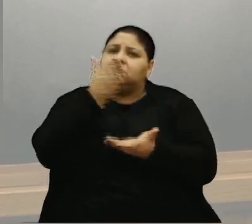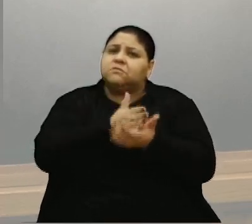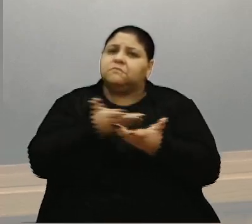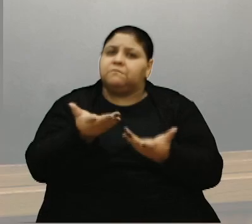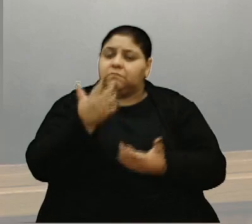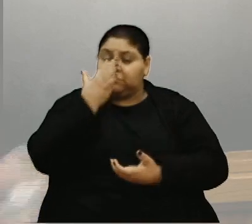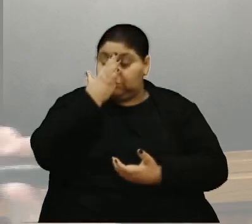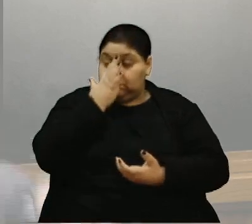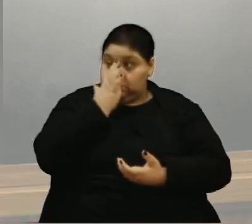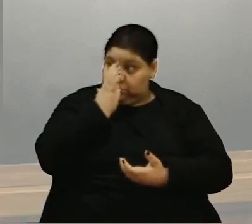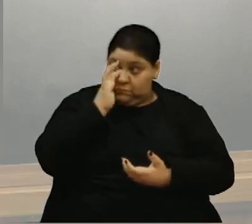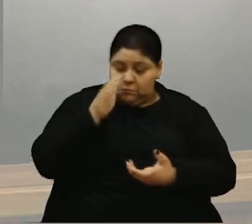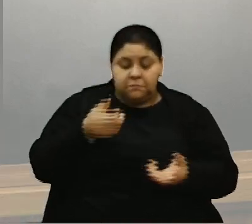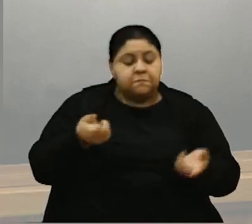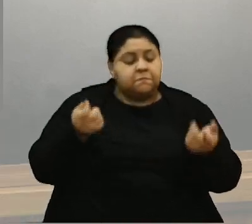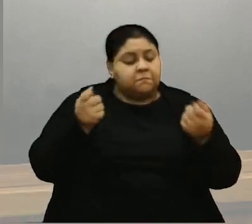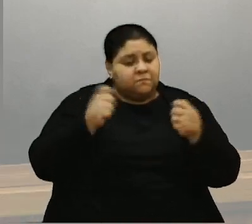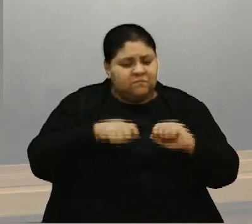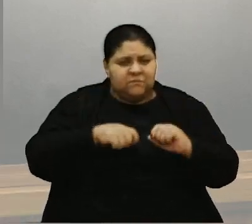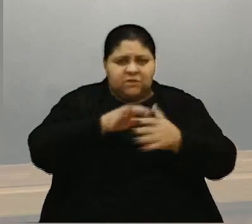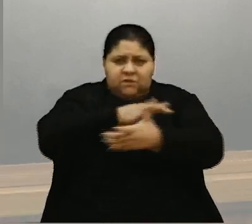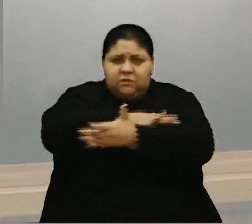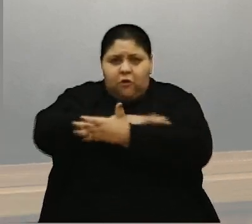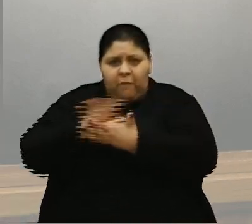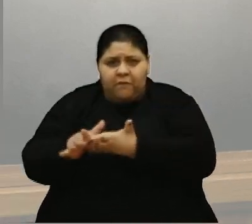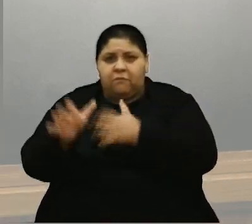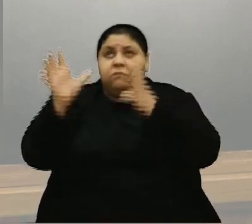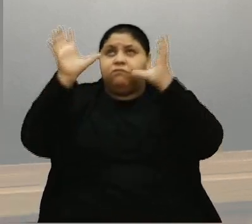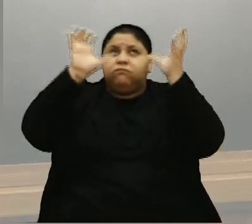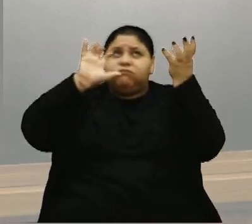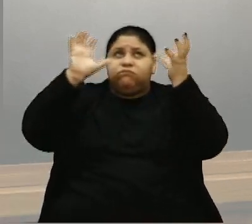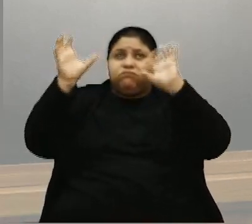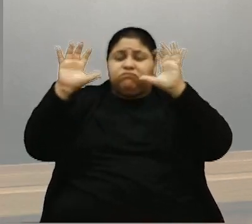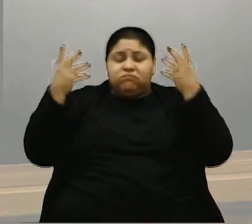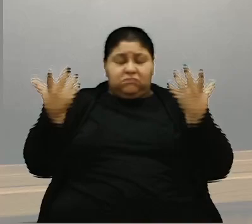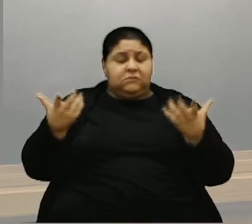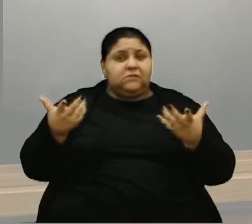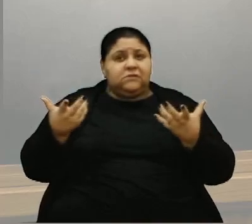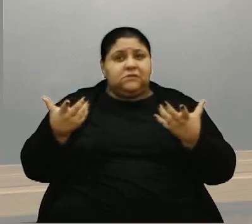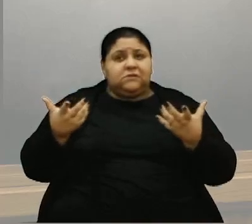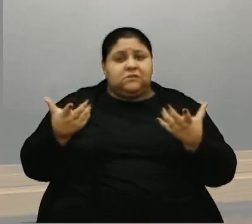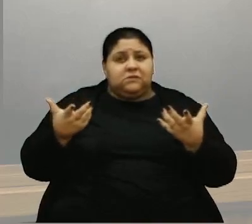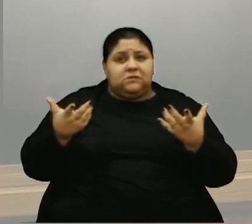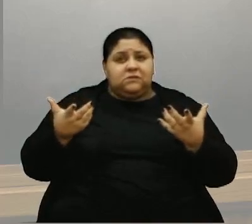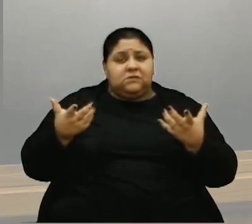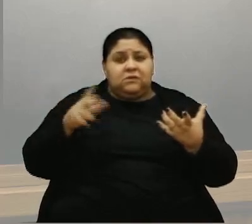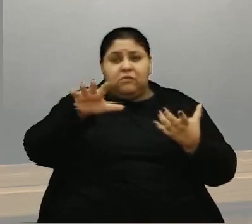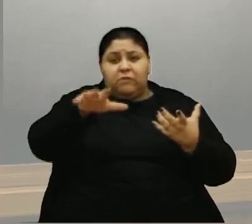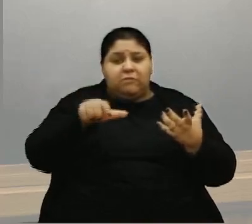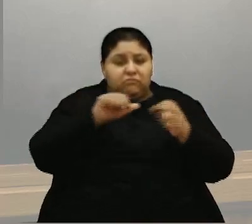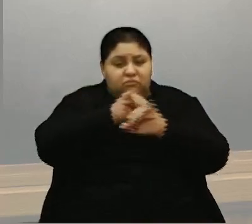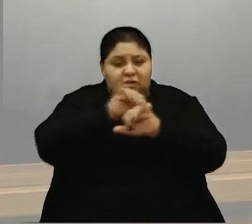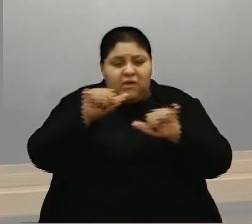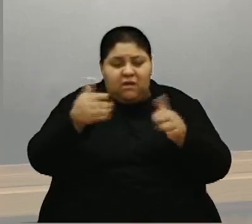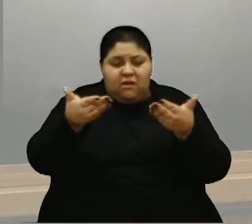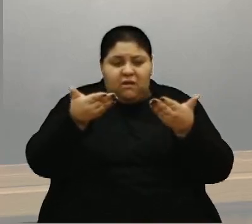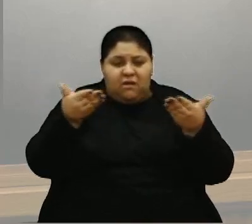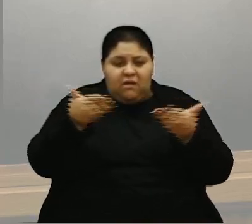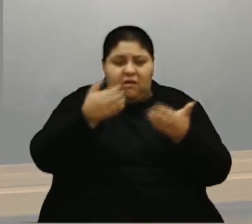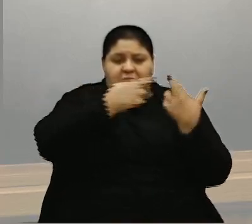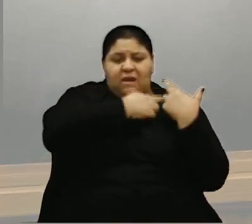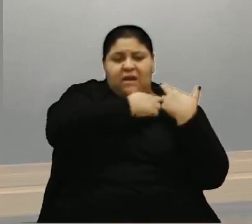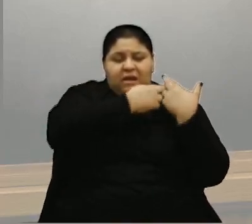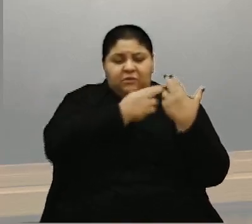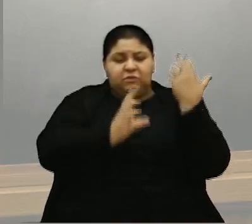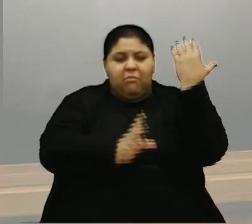precisou uma catástrofe dessas, uma tragédia dessa para ir atrás e agora responsabilizar a burocracia?